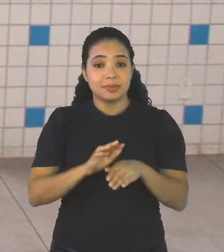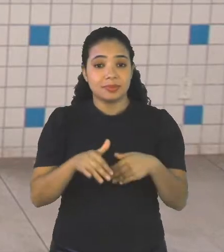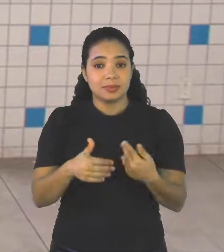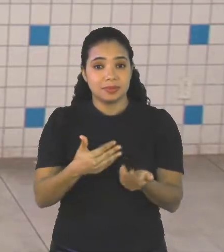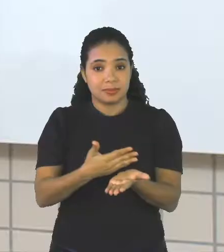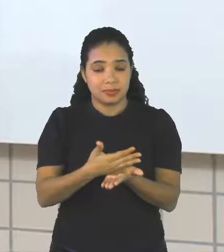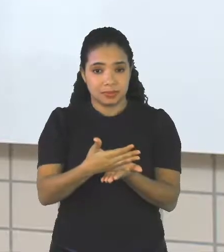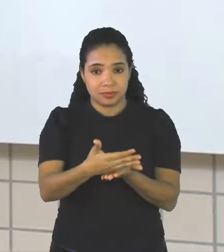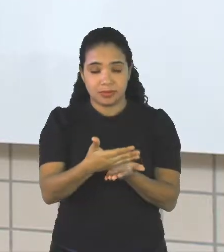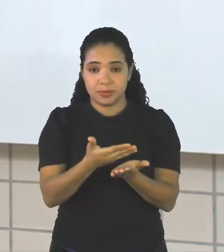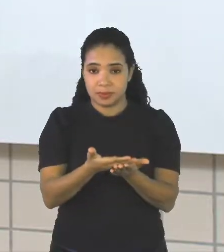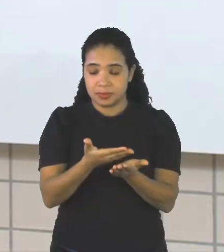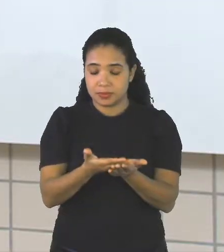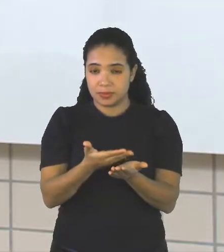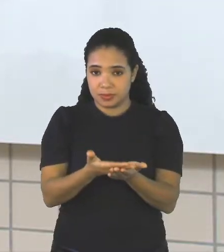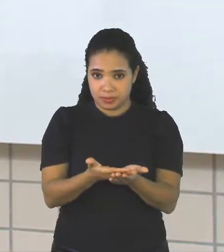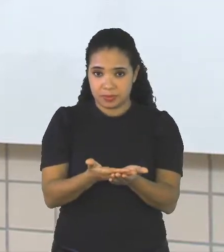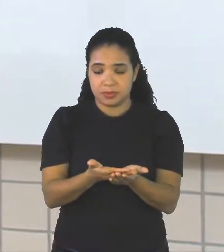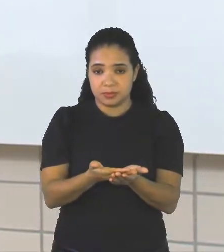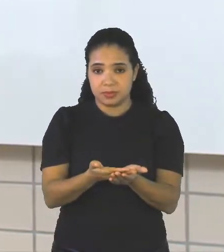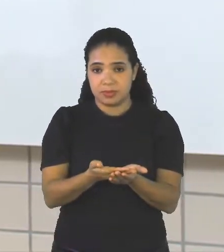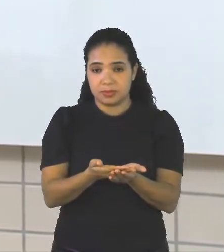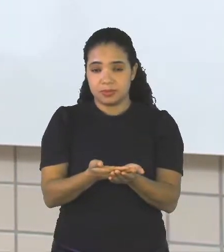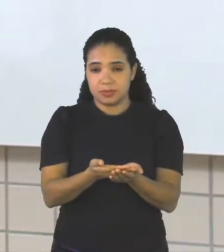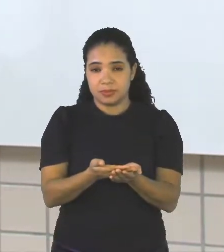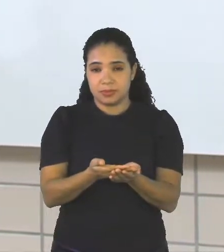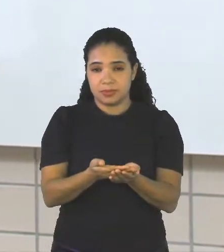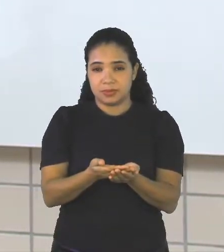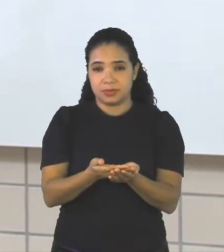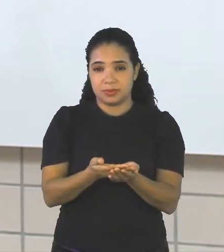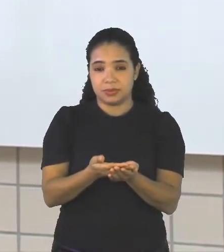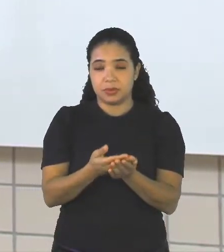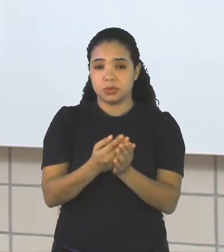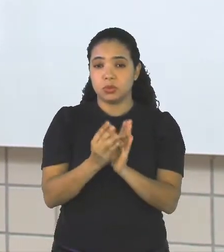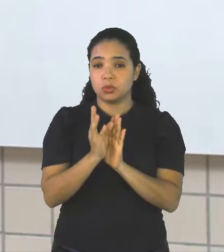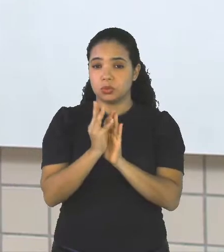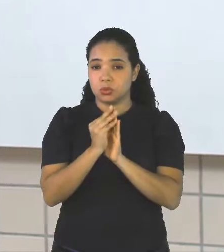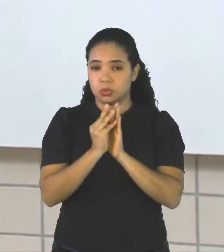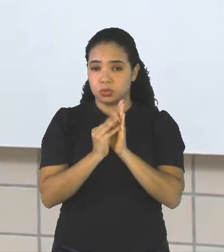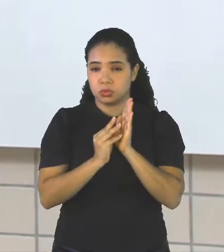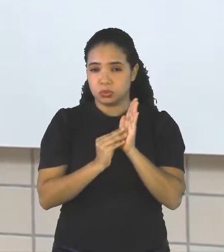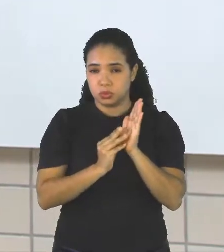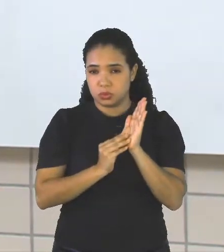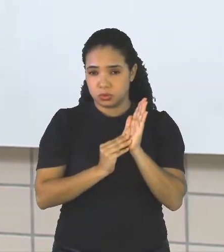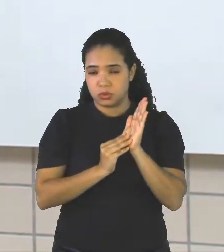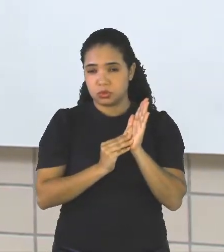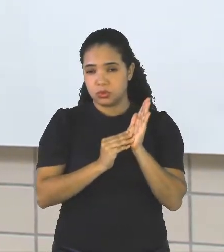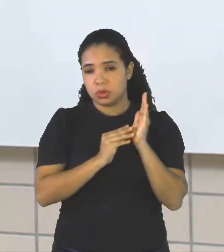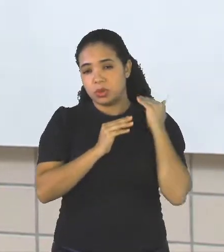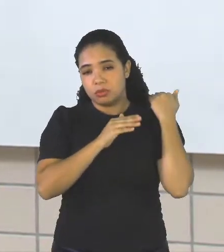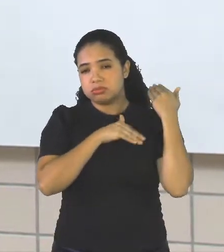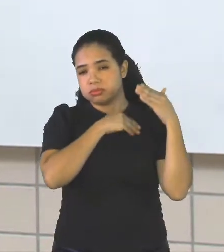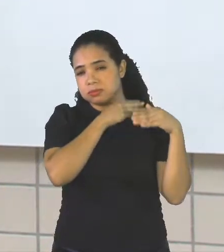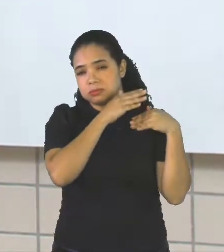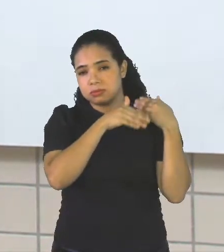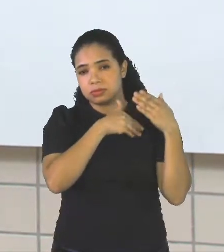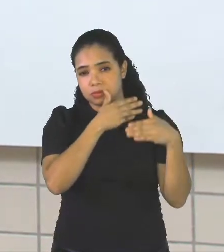começarmos, nós vamos relembrar, certo? Os possessive